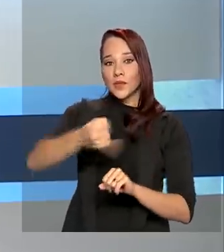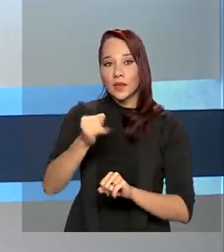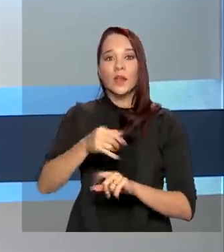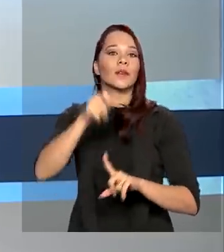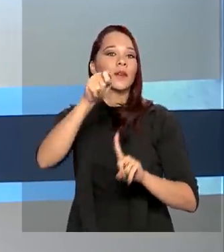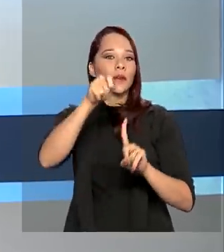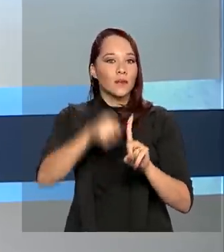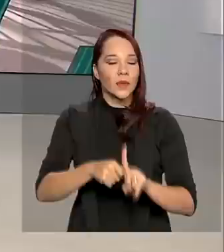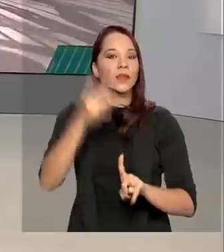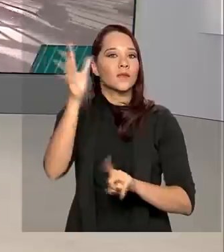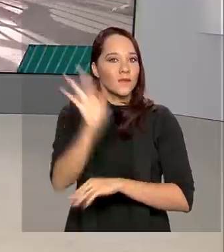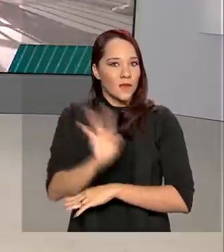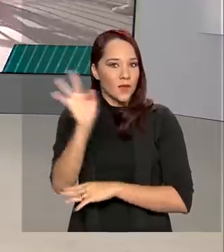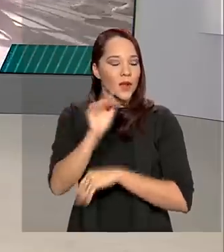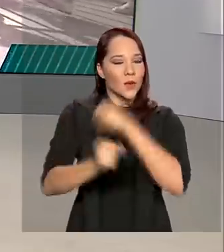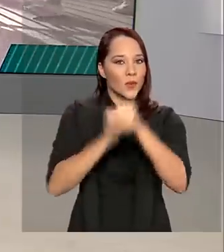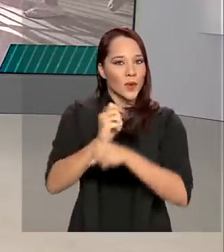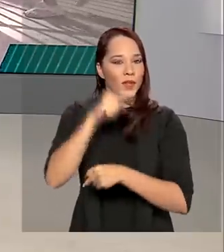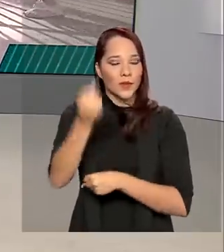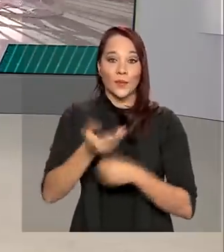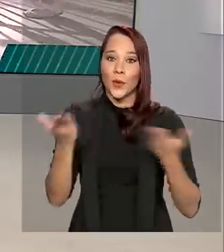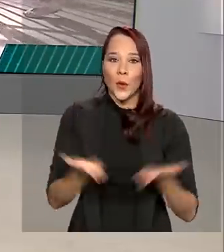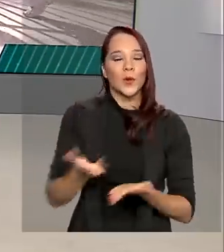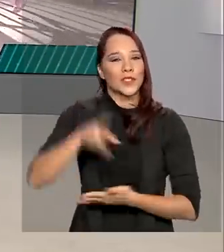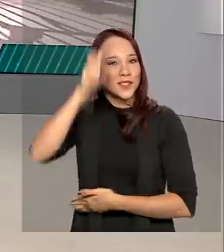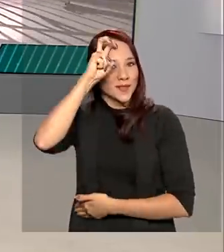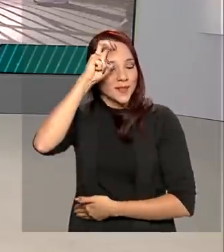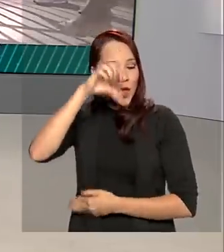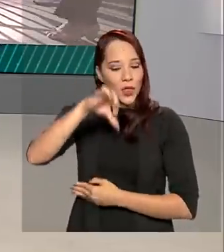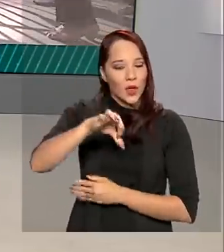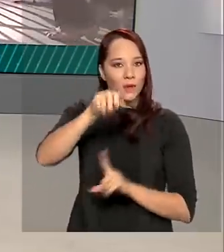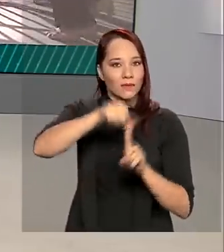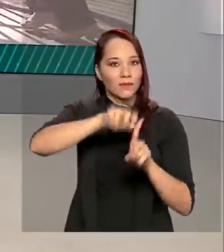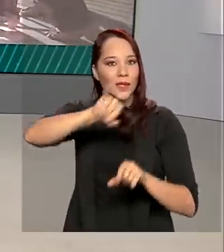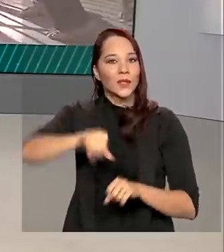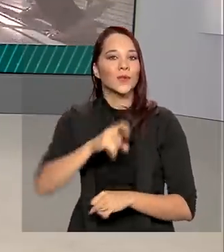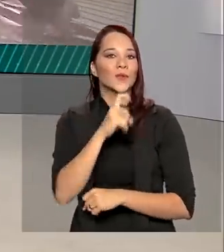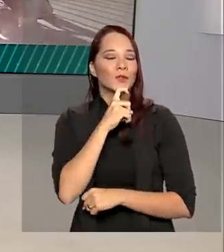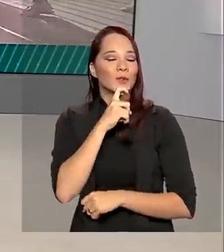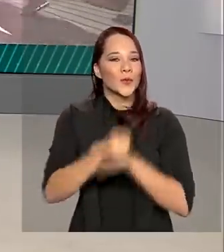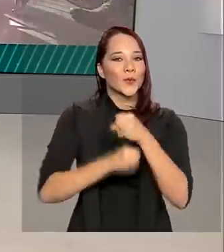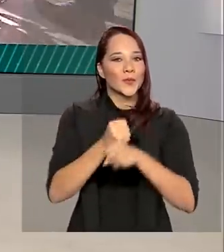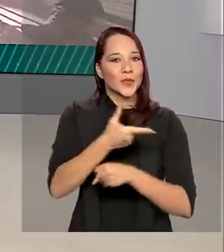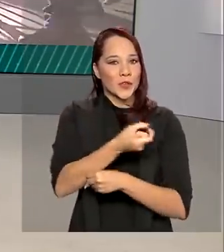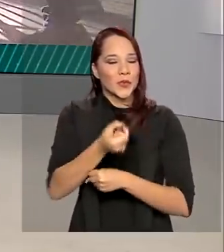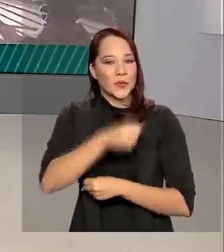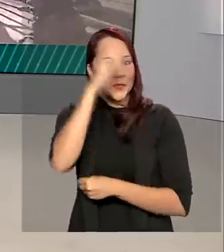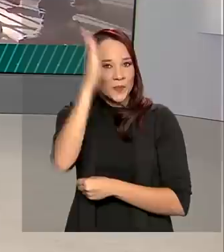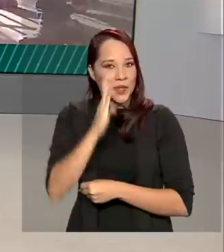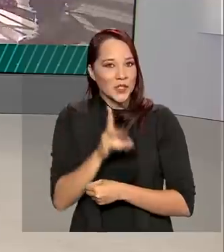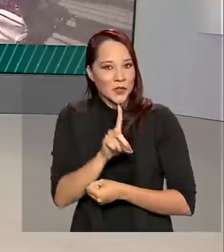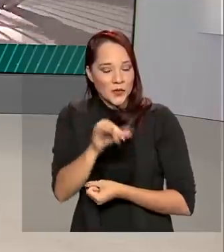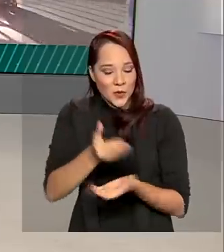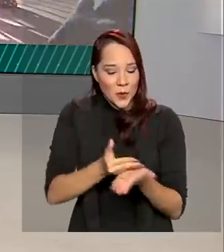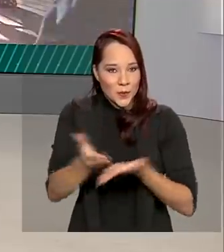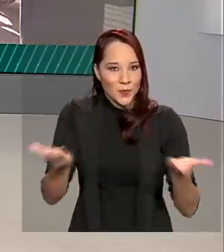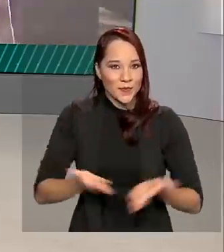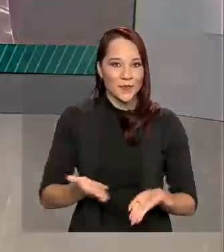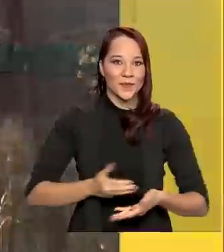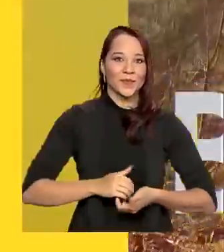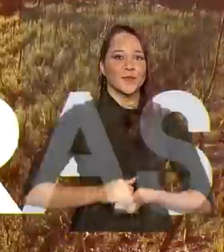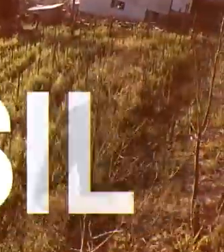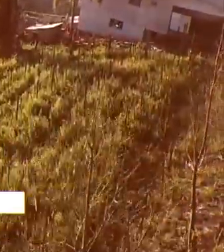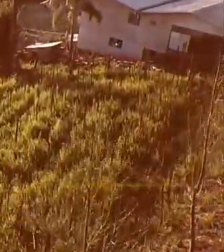fevereiro do ano que vem. Hoje é quinta-feira, 9 de julho de 2020. O Brasil em Dia começa agora.